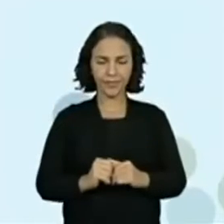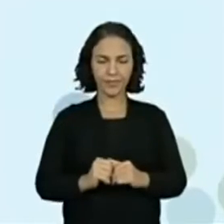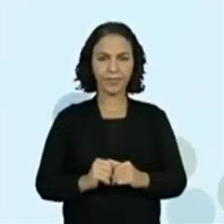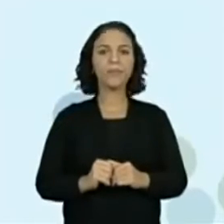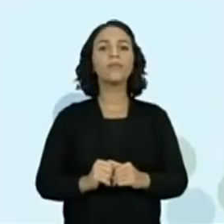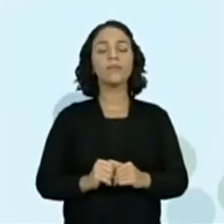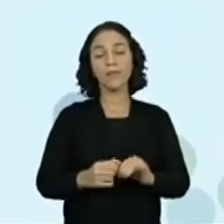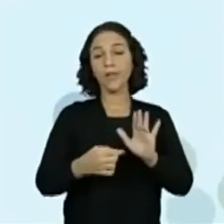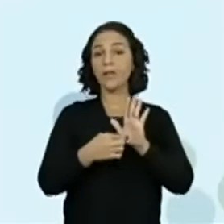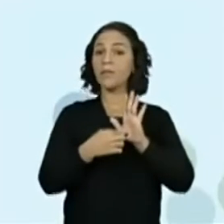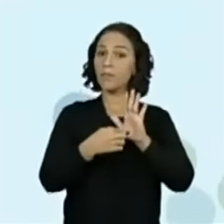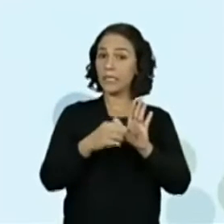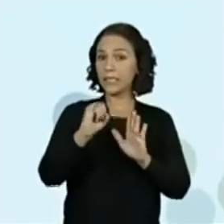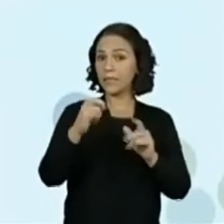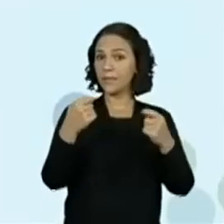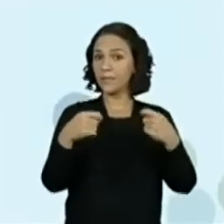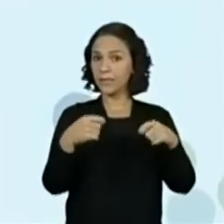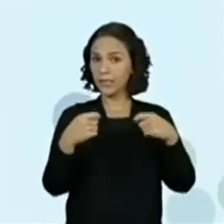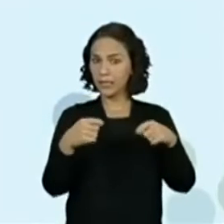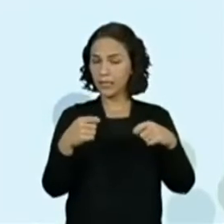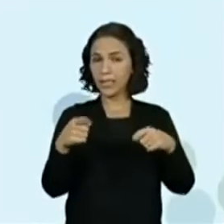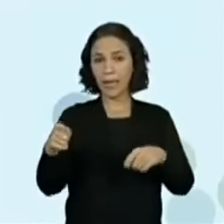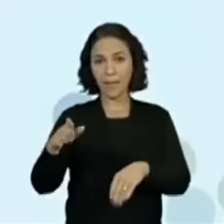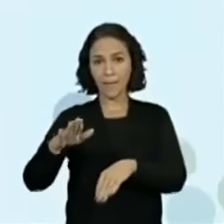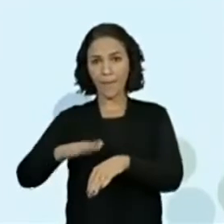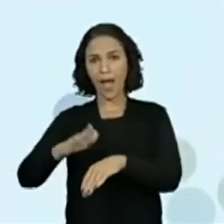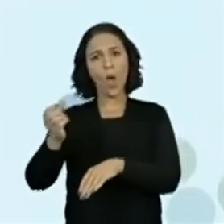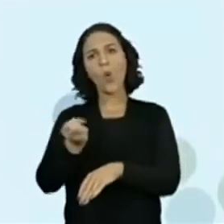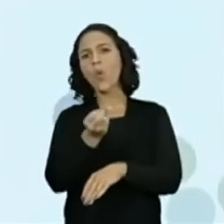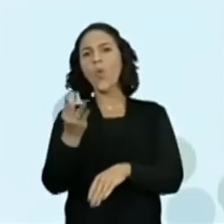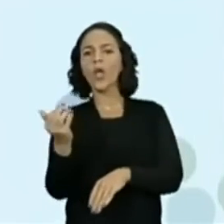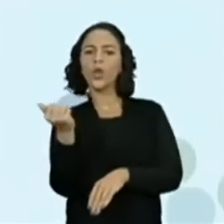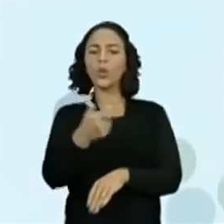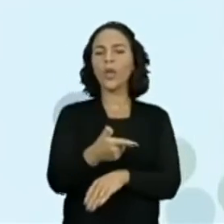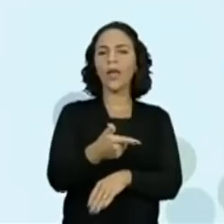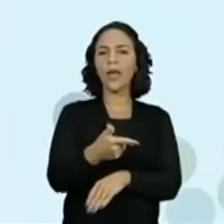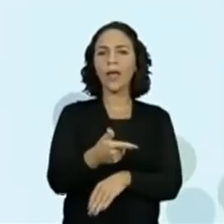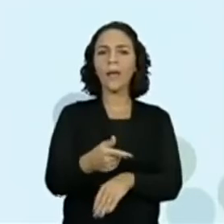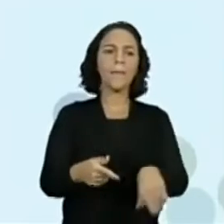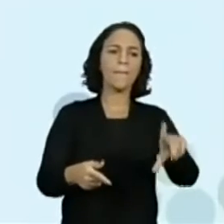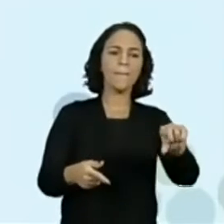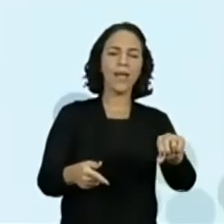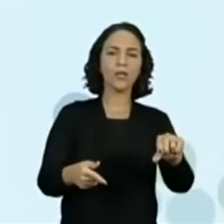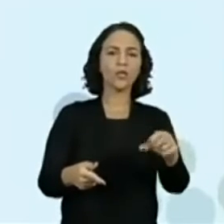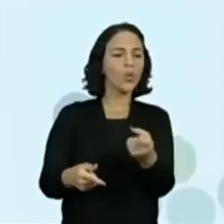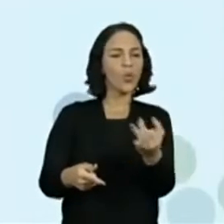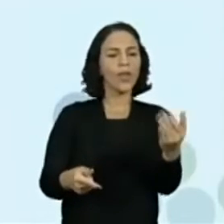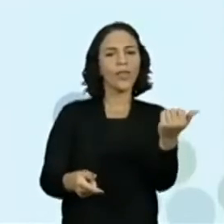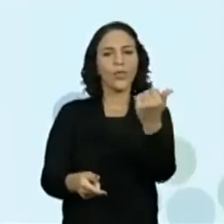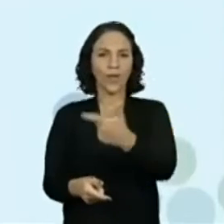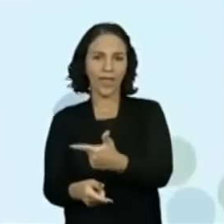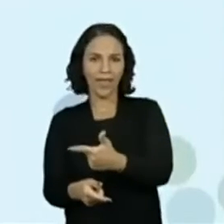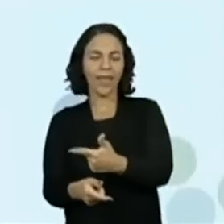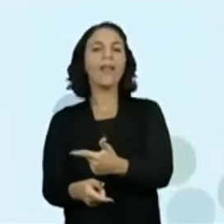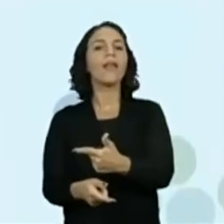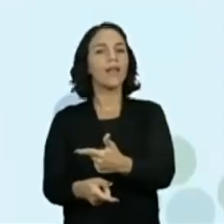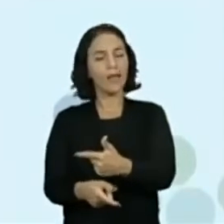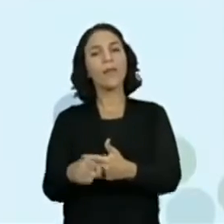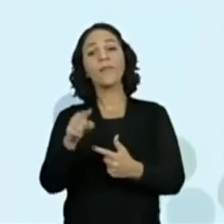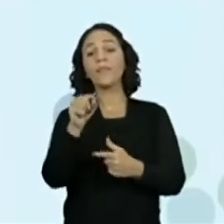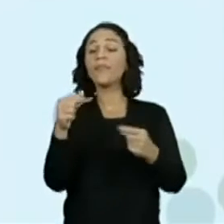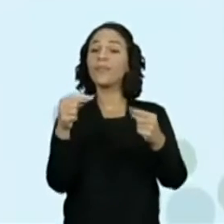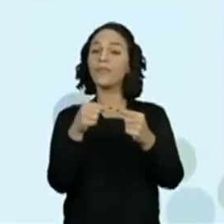Indicando, quando for o caso, quantos a mais e quantos a menos. Lembrando que essas são habilidades aí do nosso